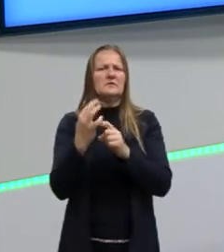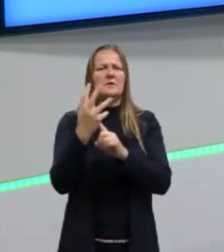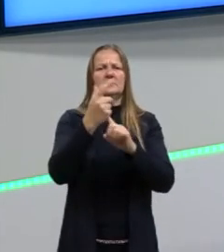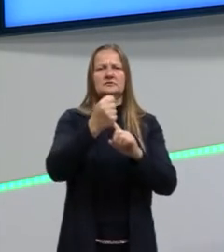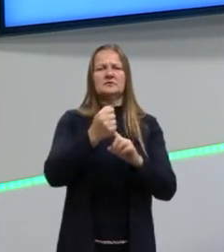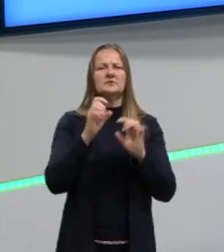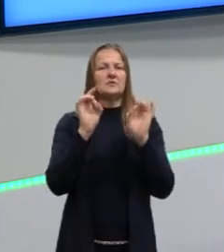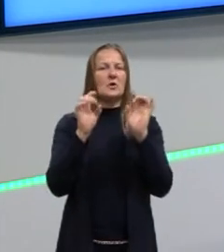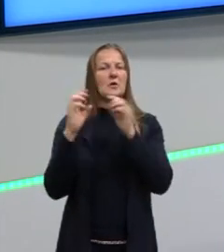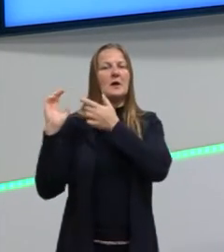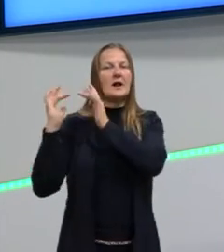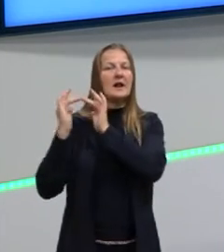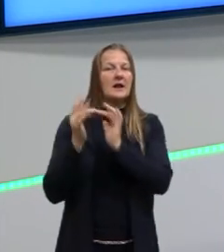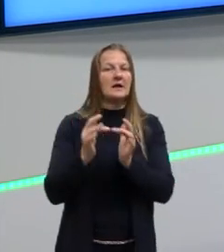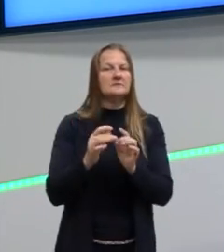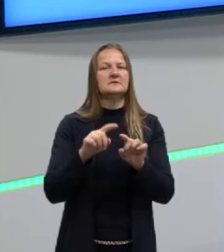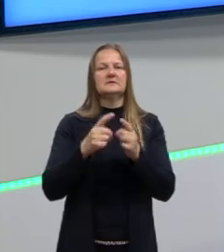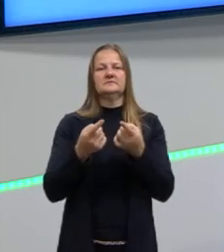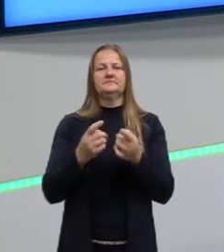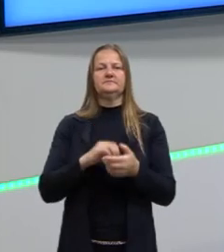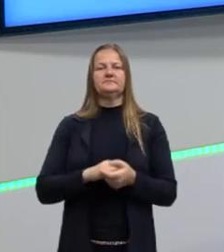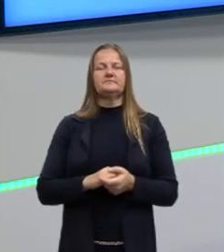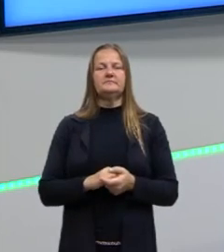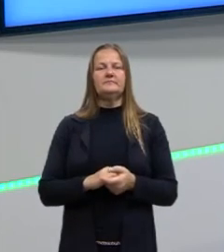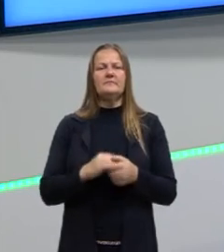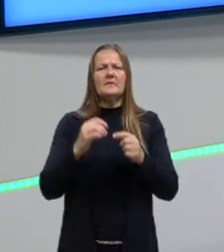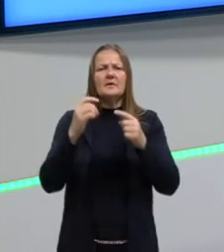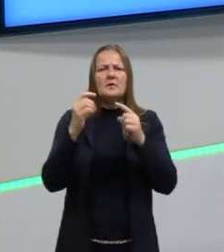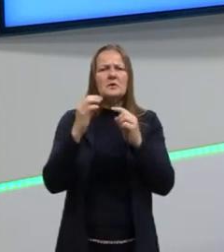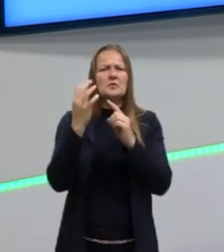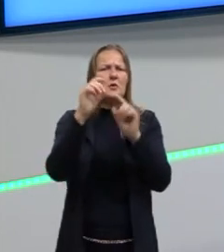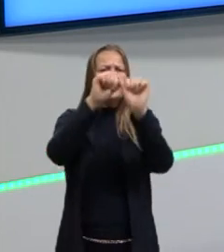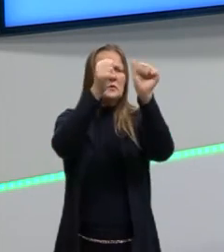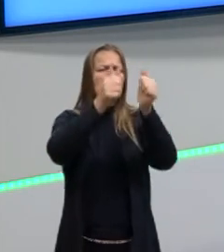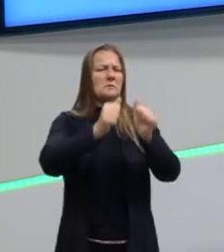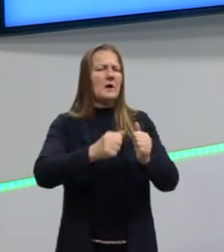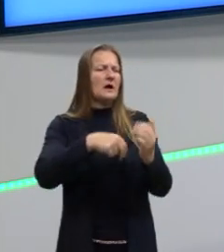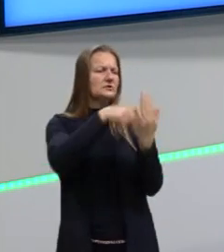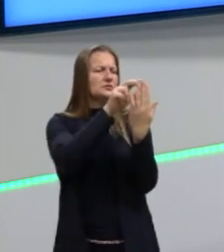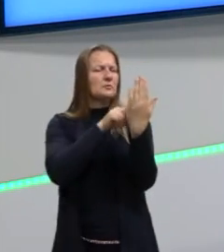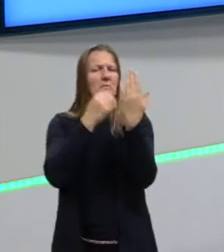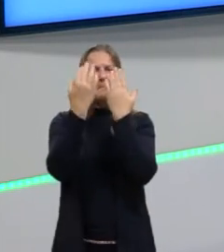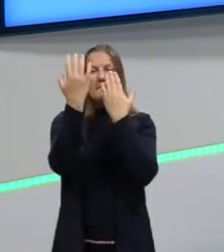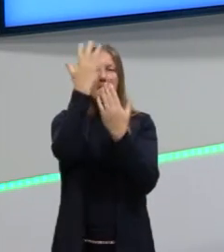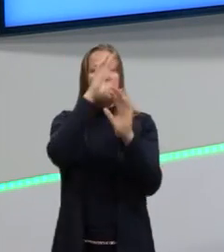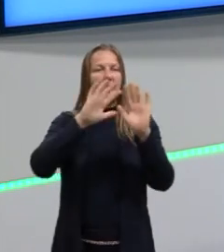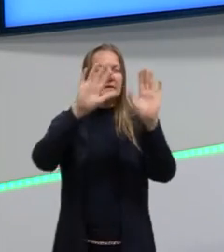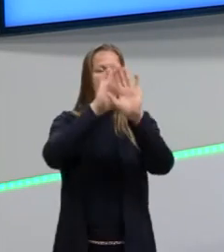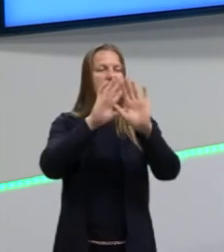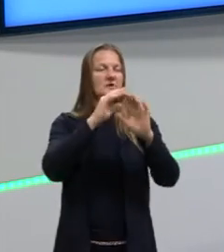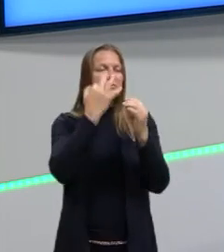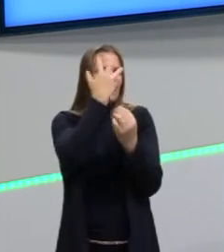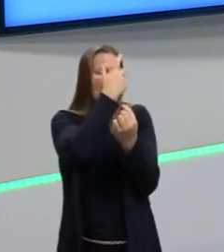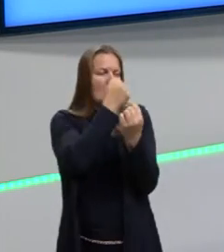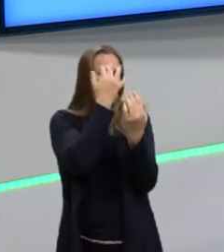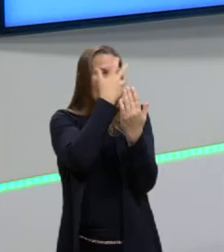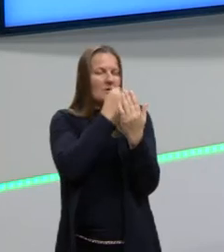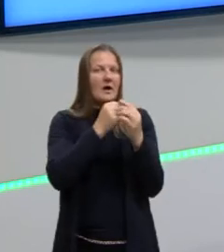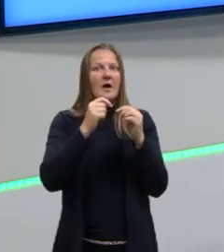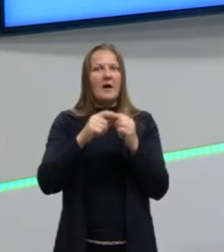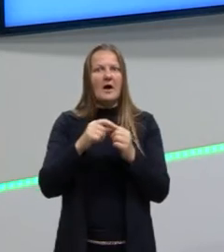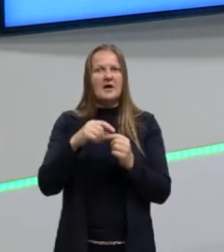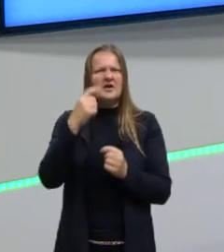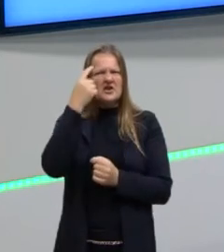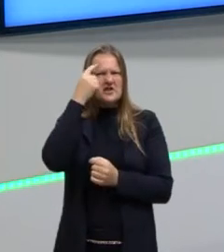artística que nós tínhamos até então, de imagens, de paisagens, de coisas bonitinhas. Então, a ideia